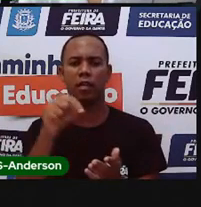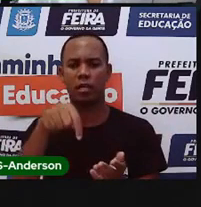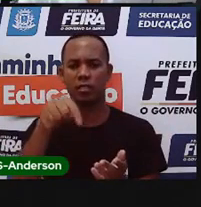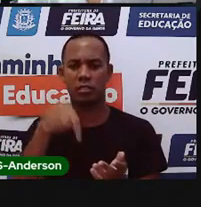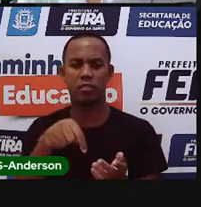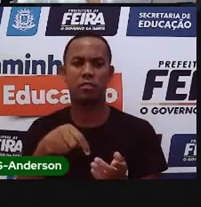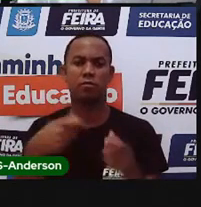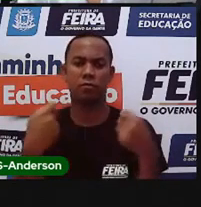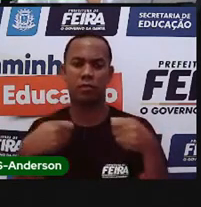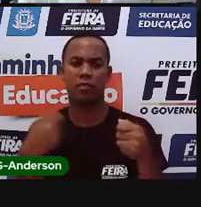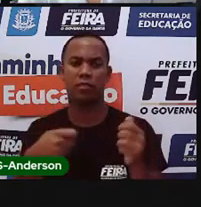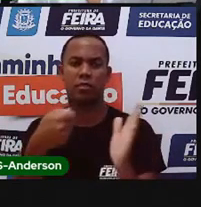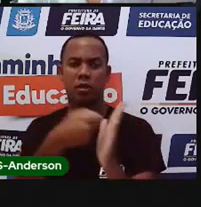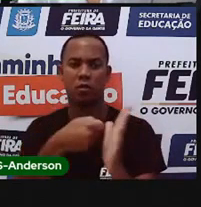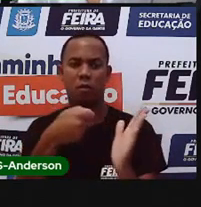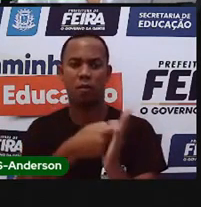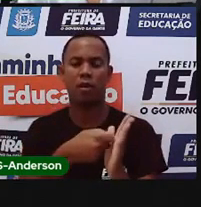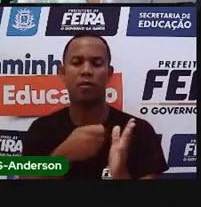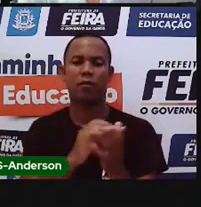cobrar. Então, vamos lá!